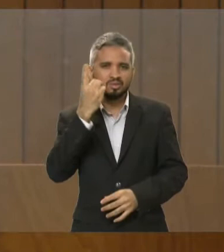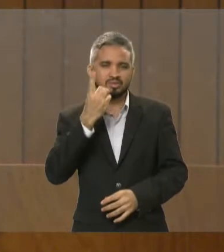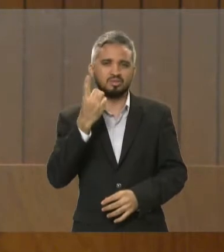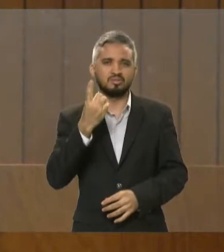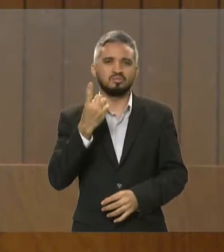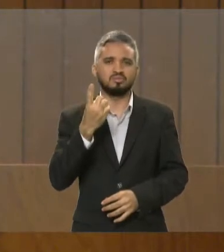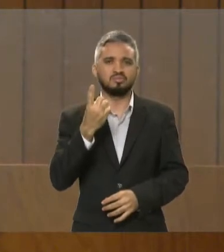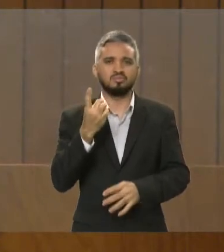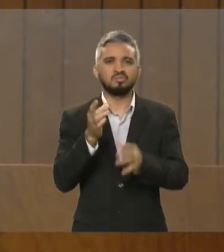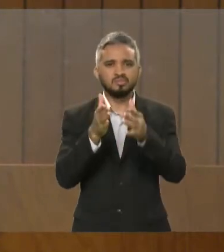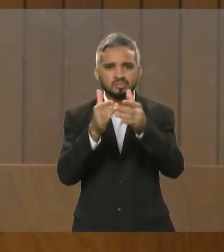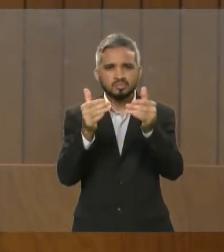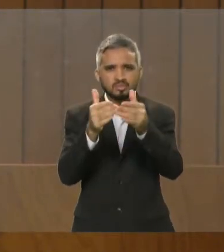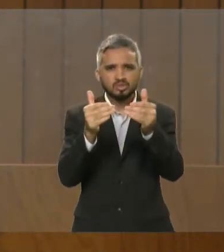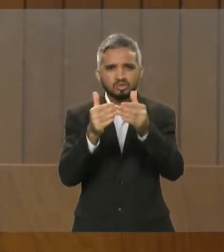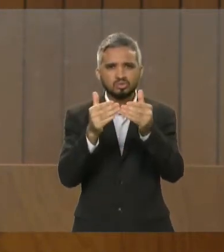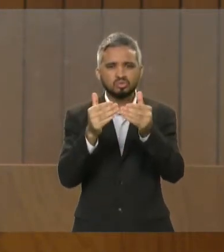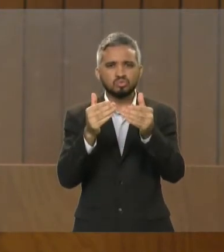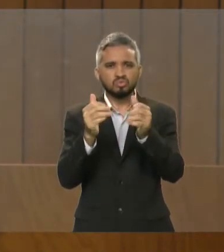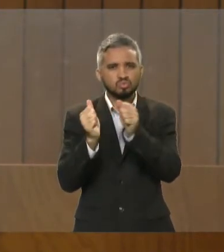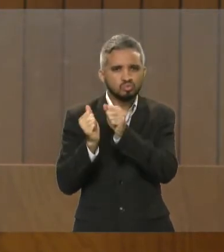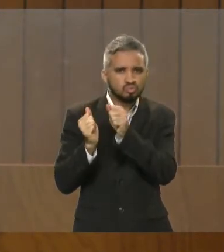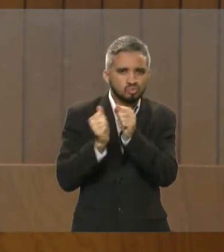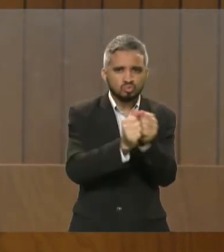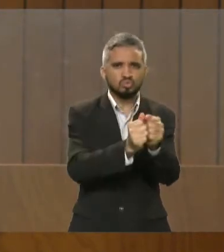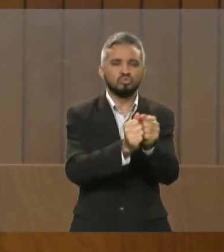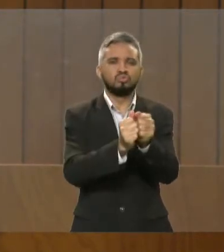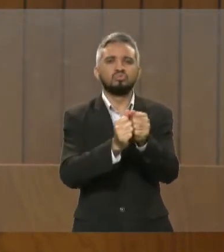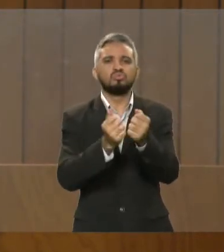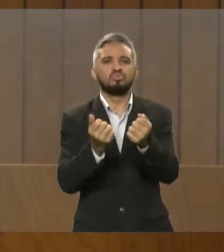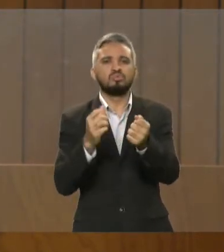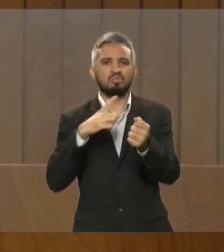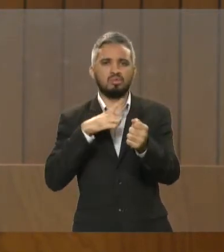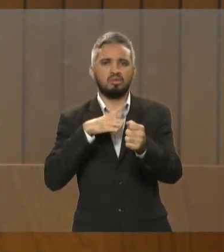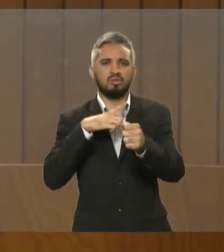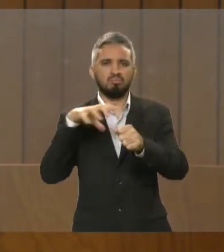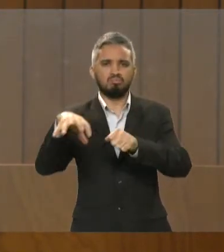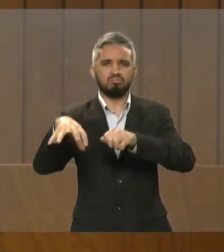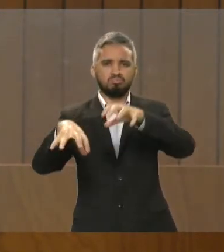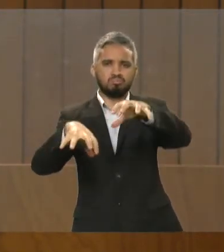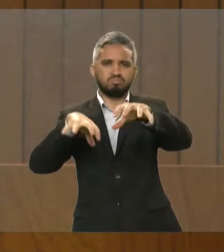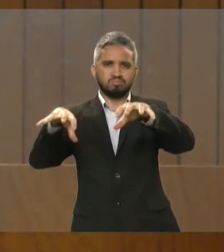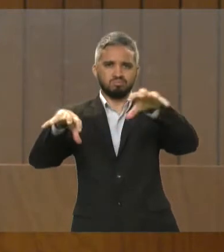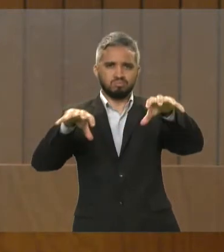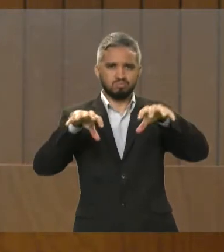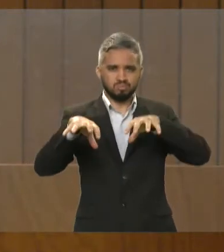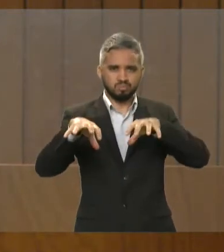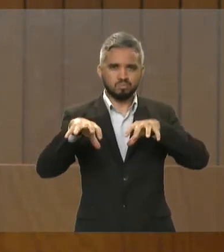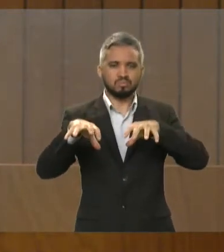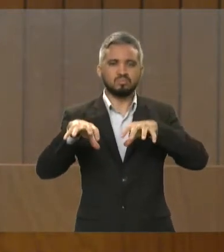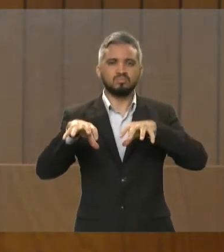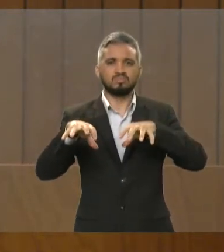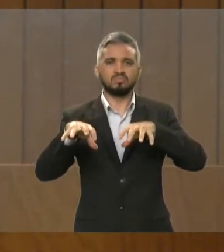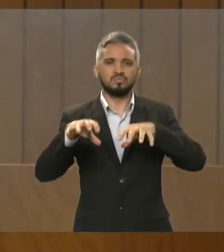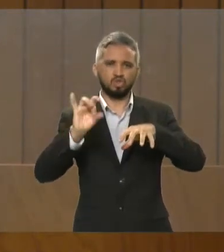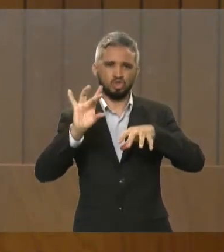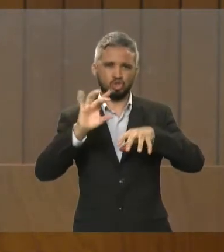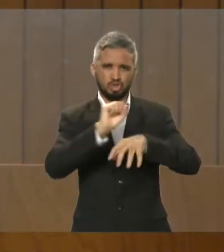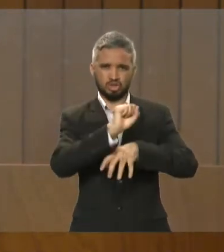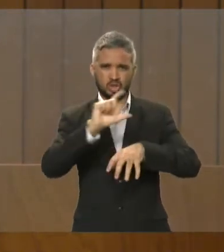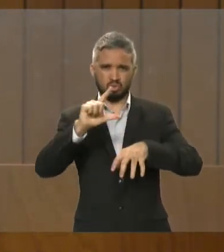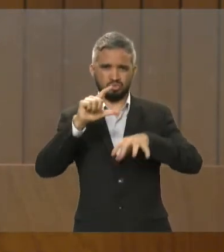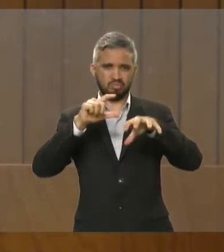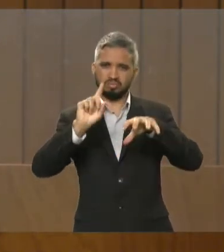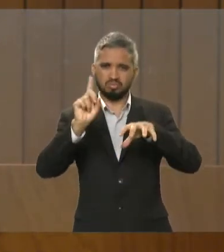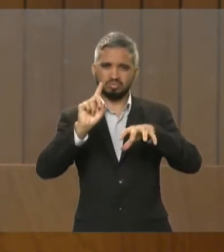região, não só aqui a nível de região metropolitana, mas em cada região, nas